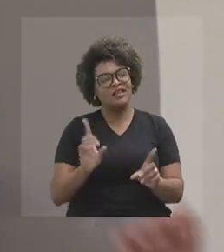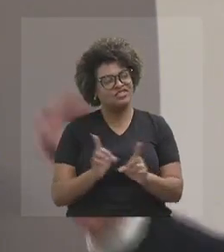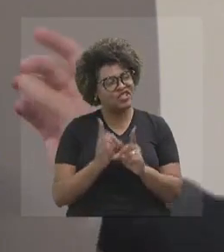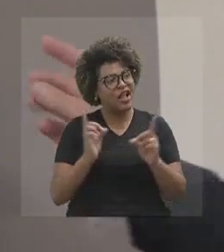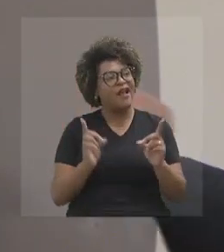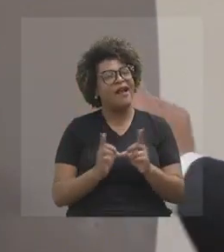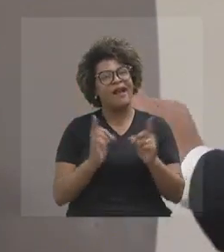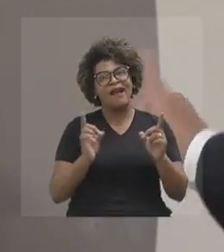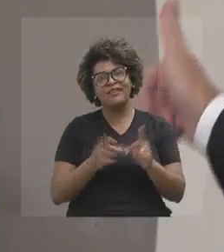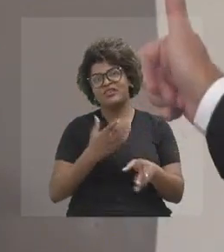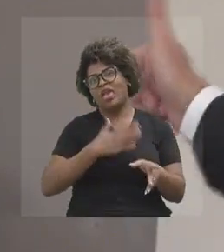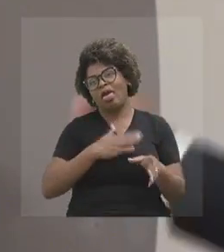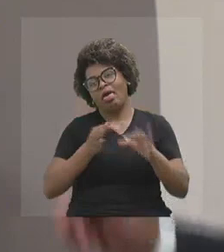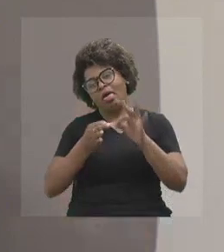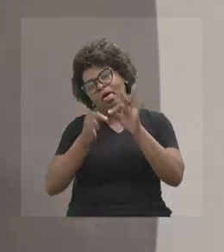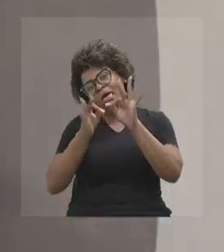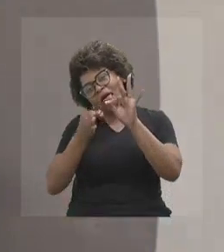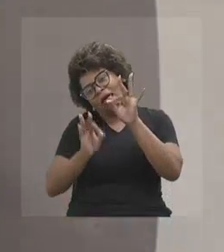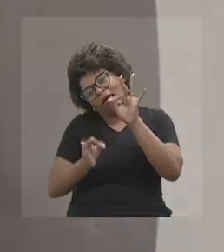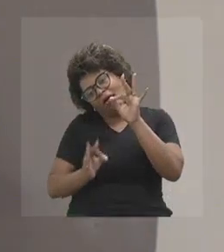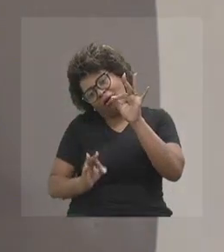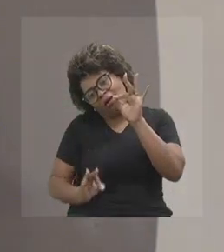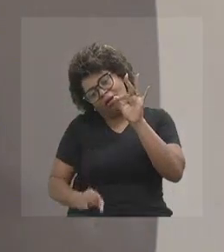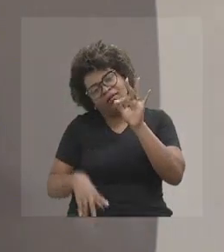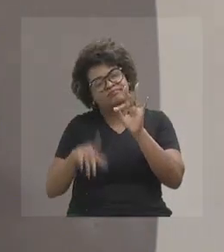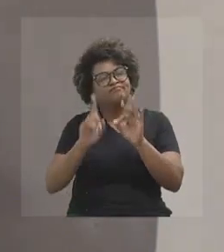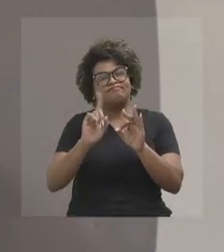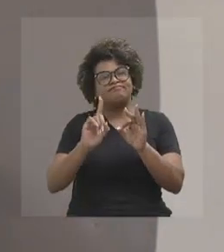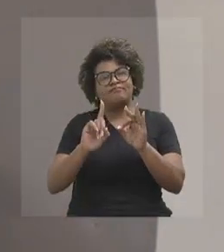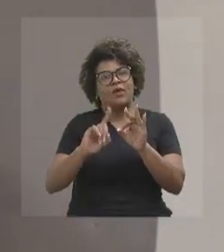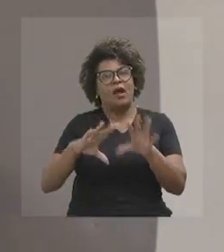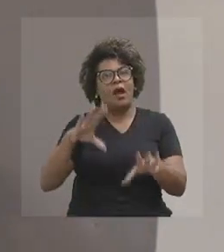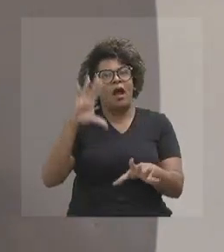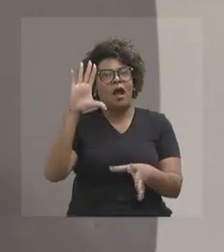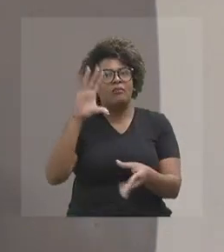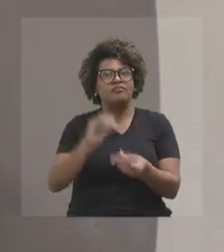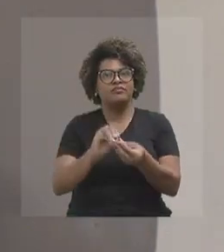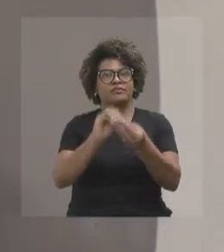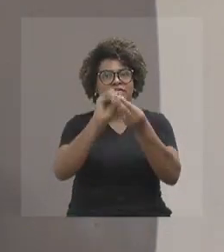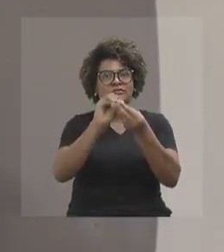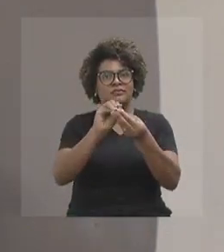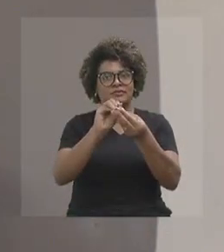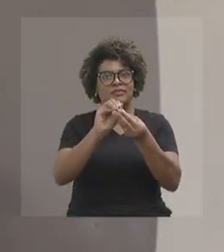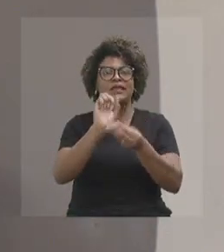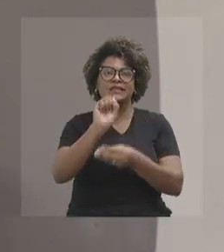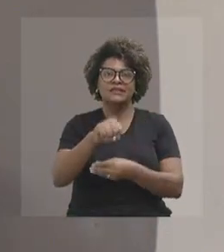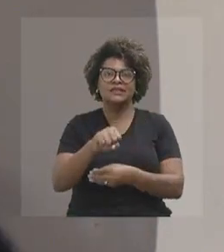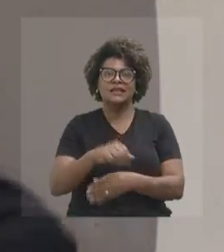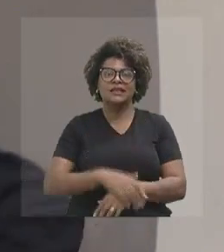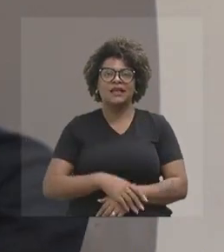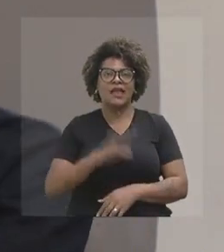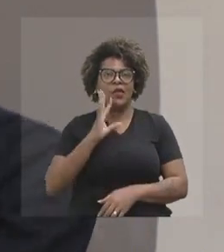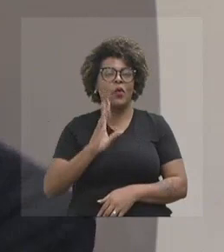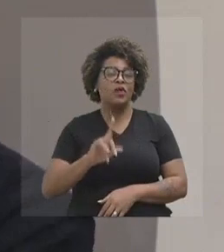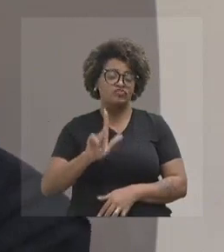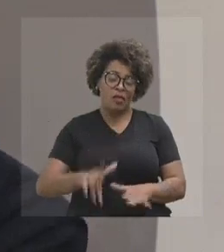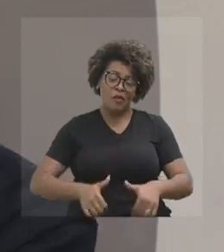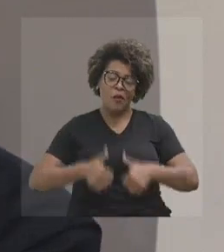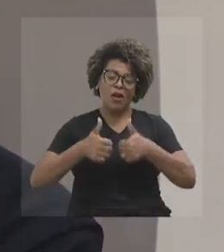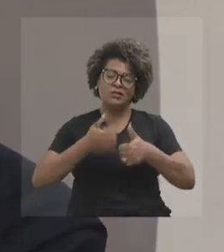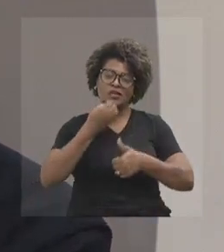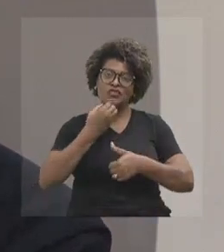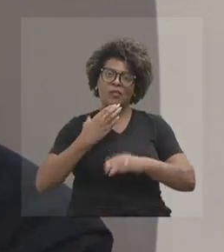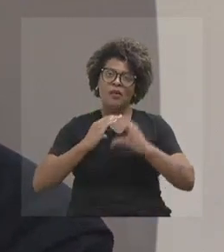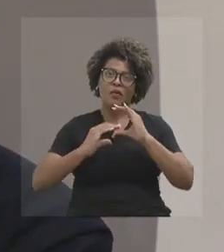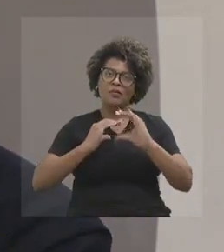informação confusa, sabe? Eu acho que até é uma das qualidades de uma boa comunicação,